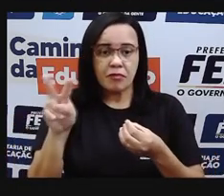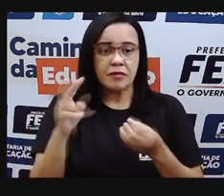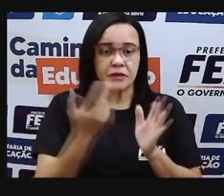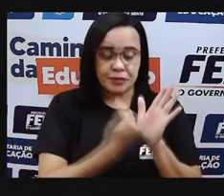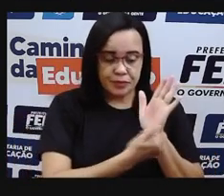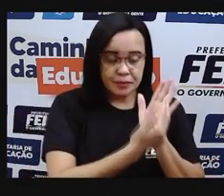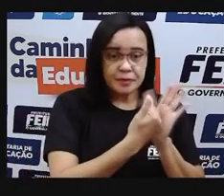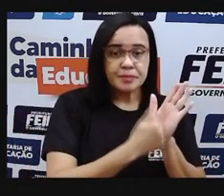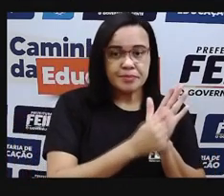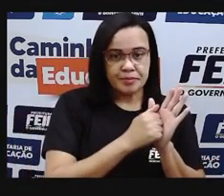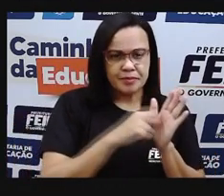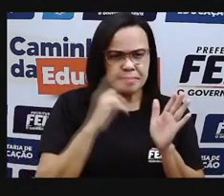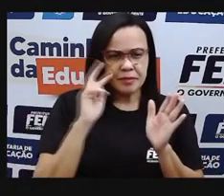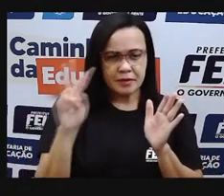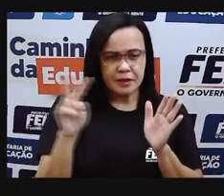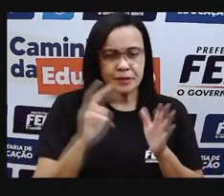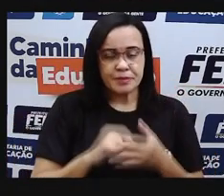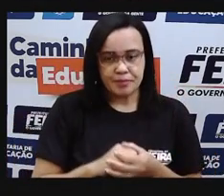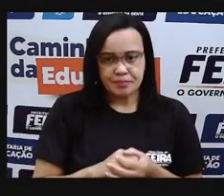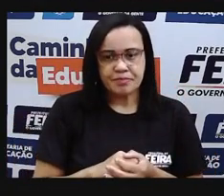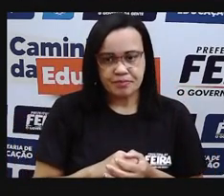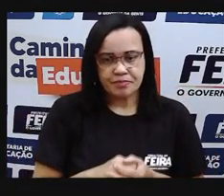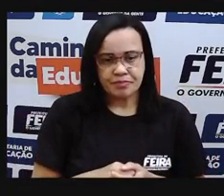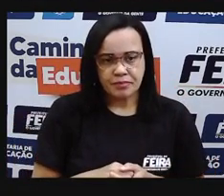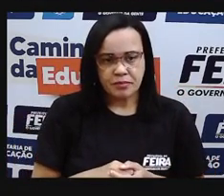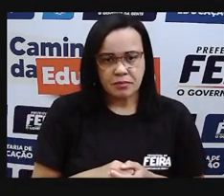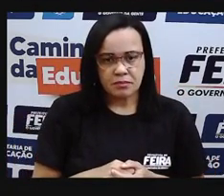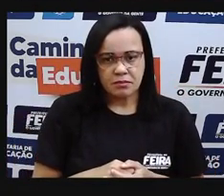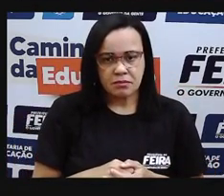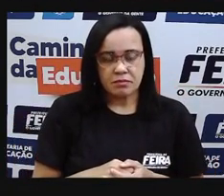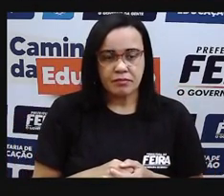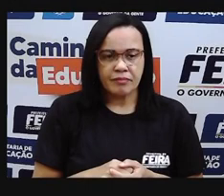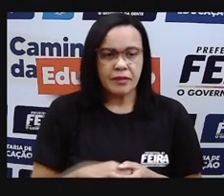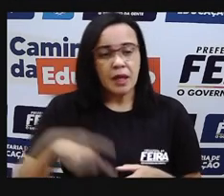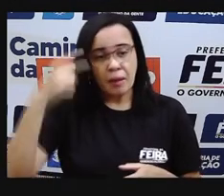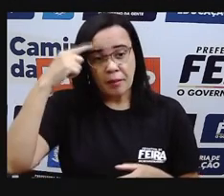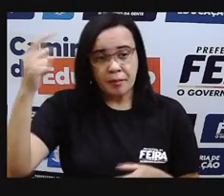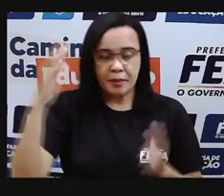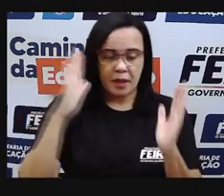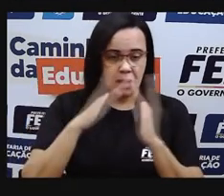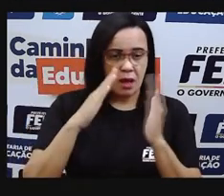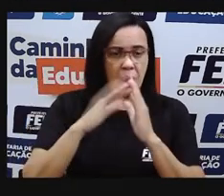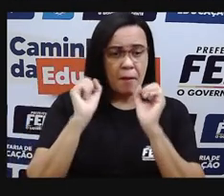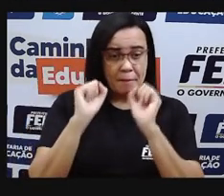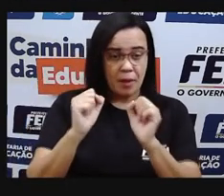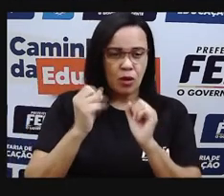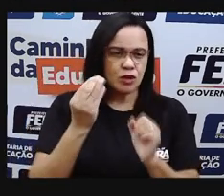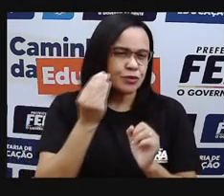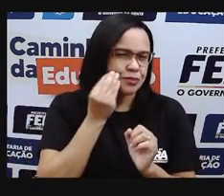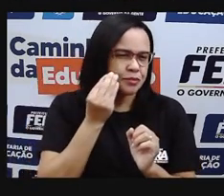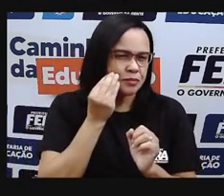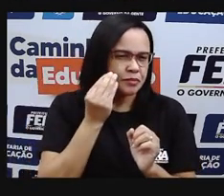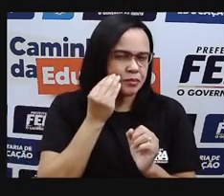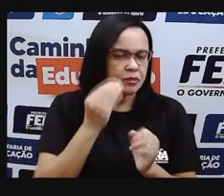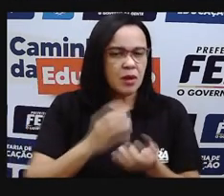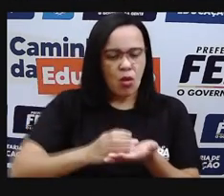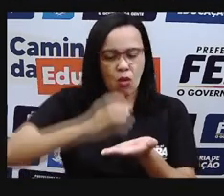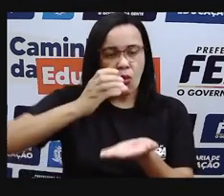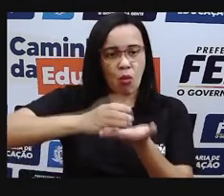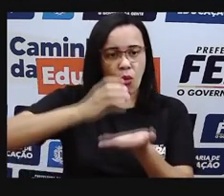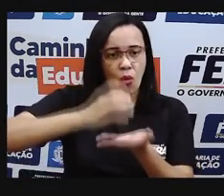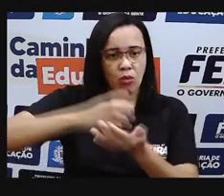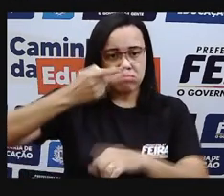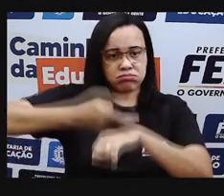aqui uma fitinha. Pense o seguinte, coloque em casa, né? Pegue um copo de vidro, né?